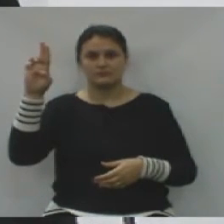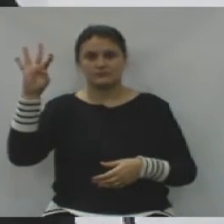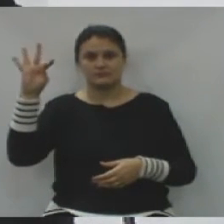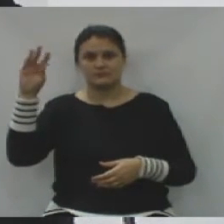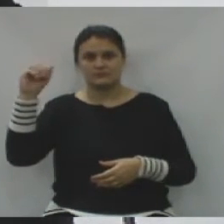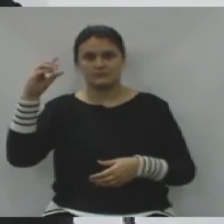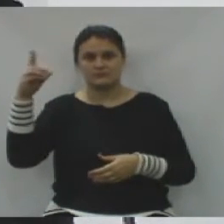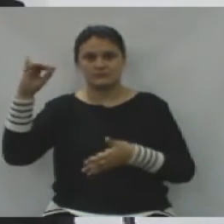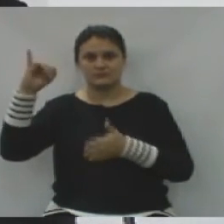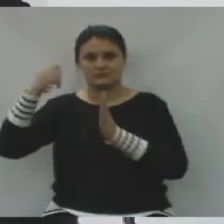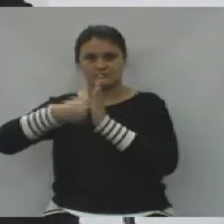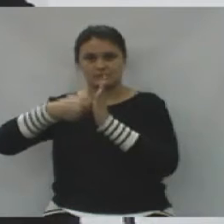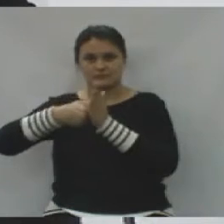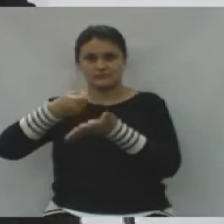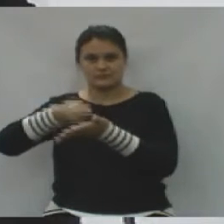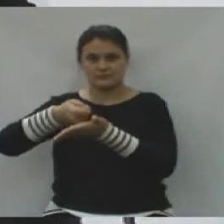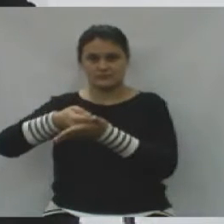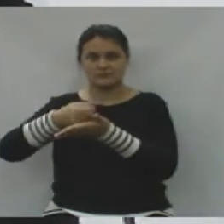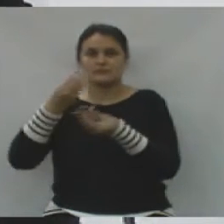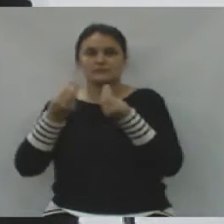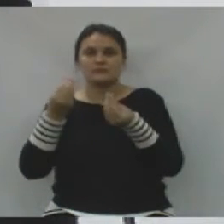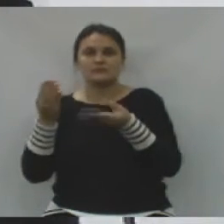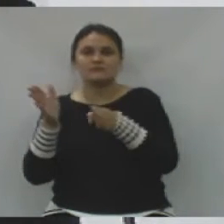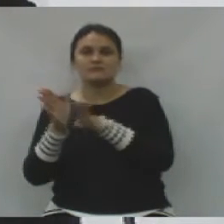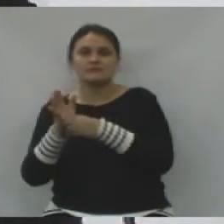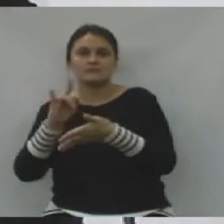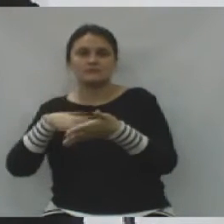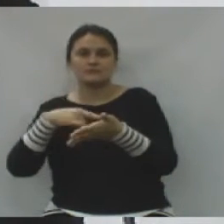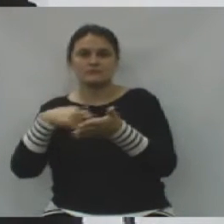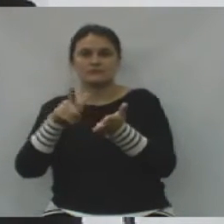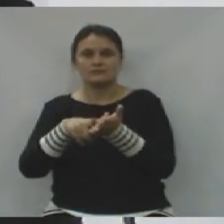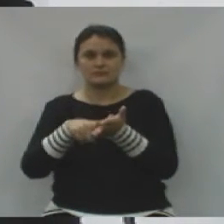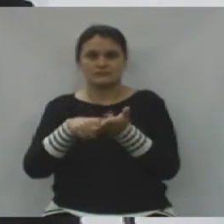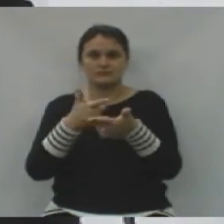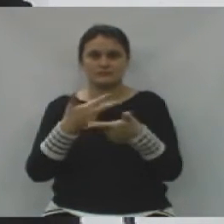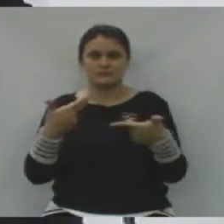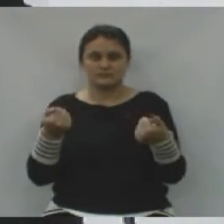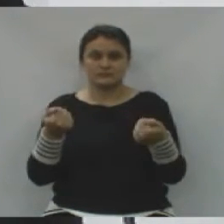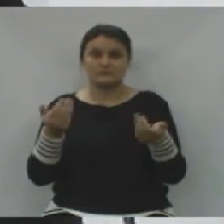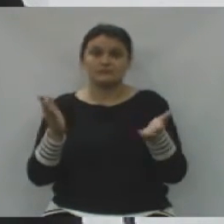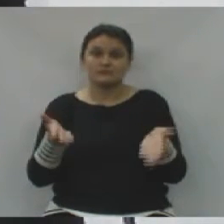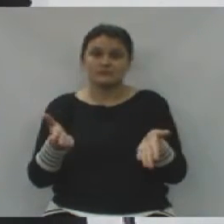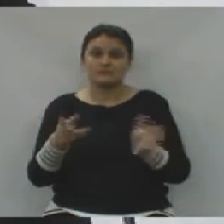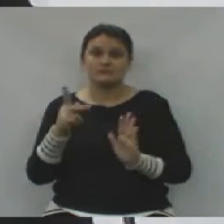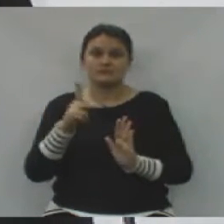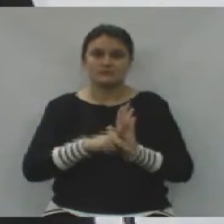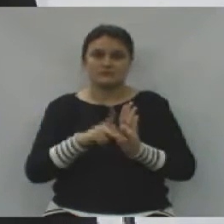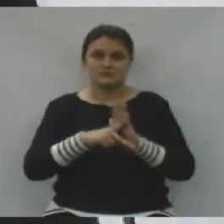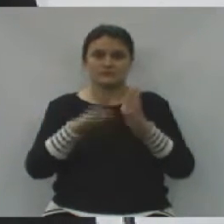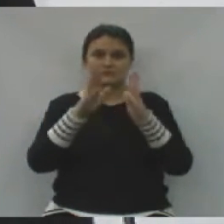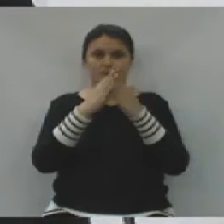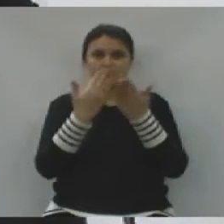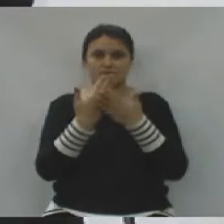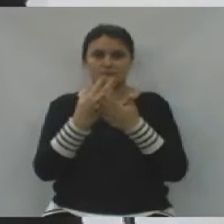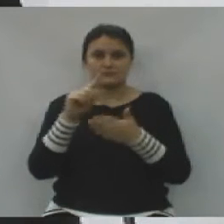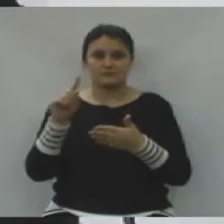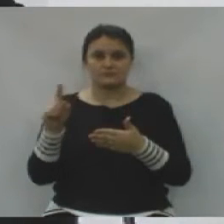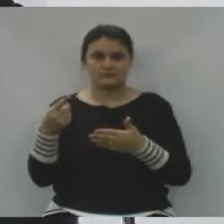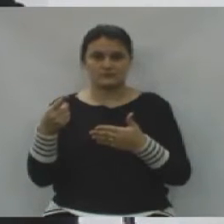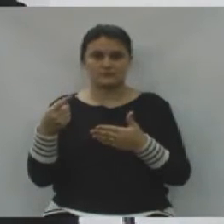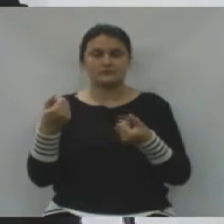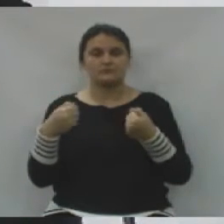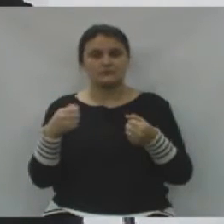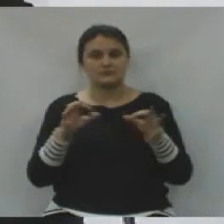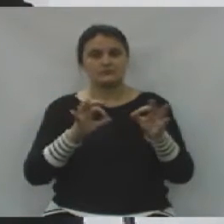dos documentos, para finalizar esse projeto que virá tramitar nessa Casa de